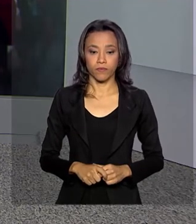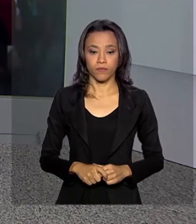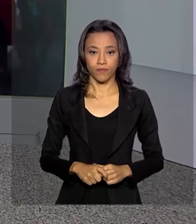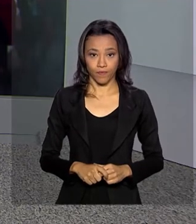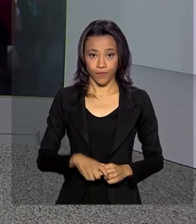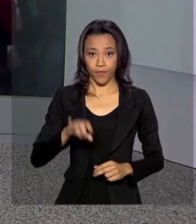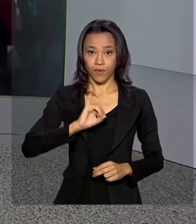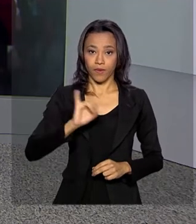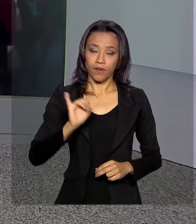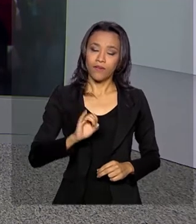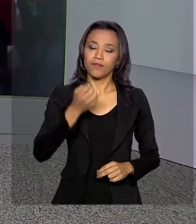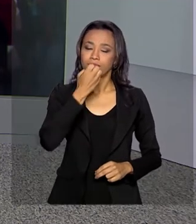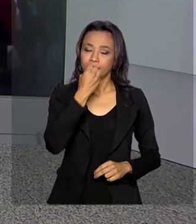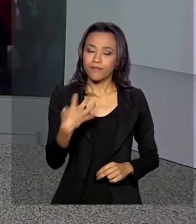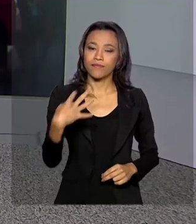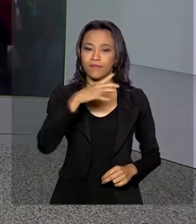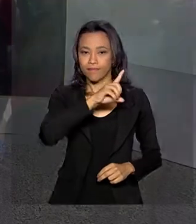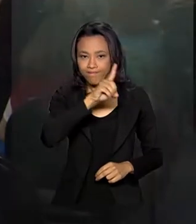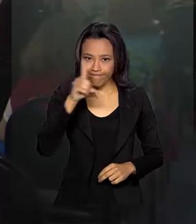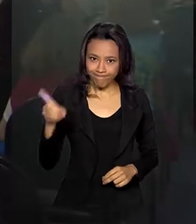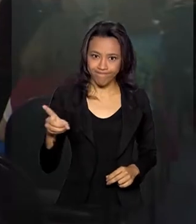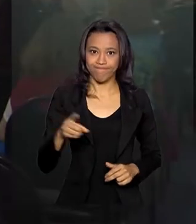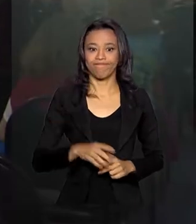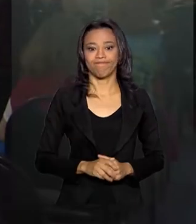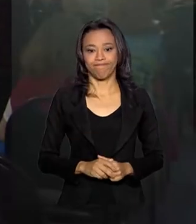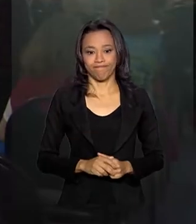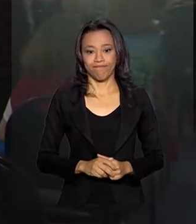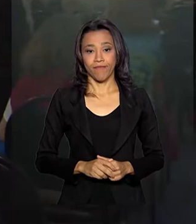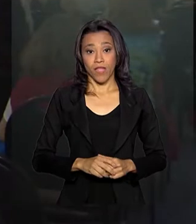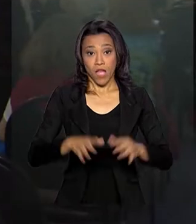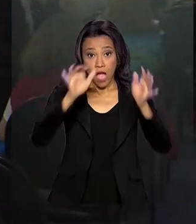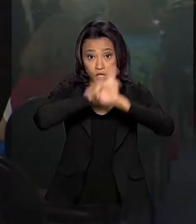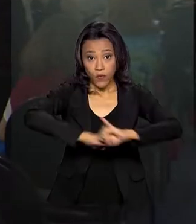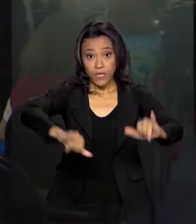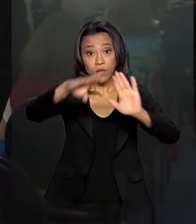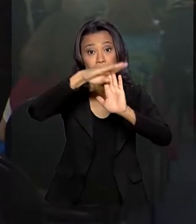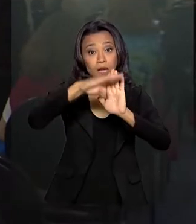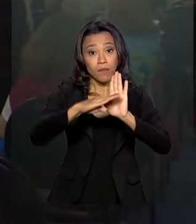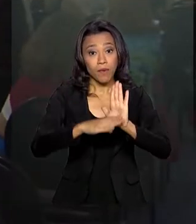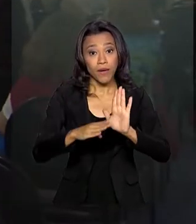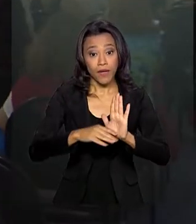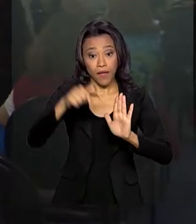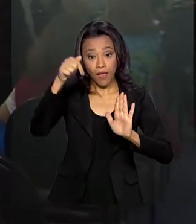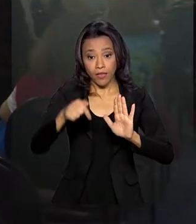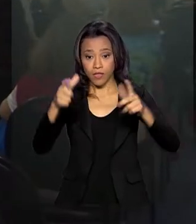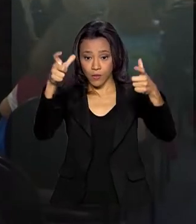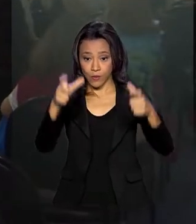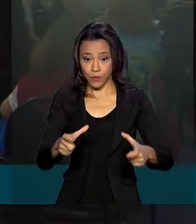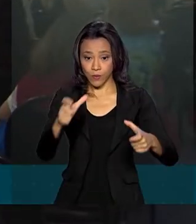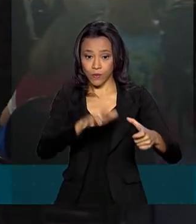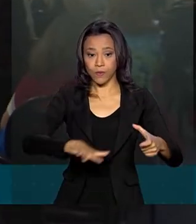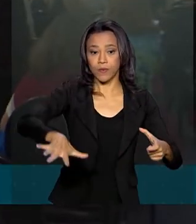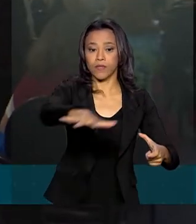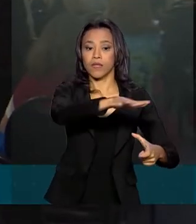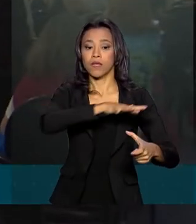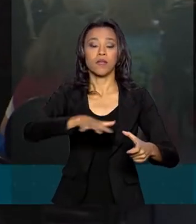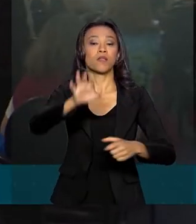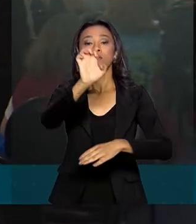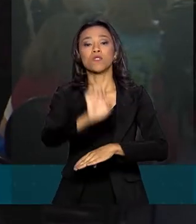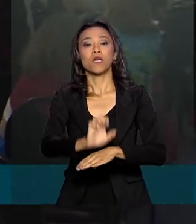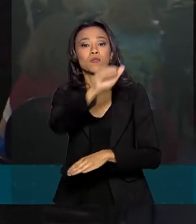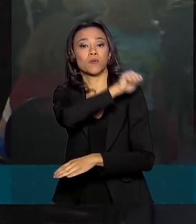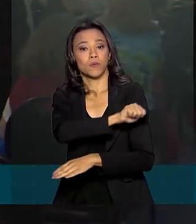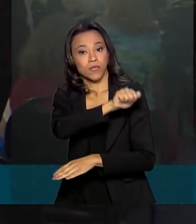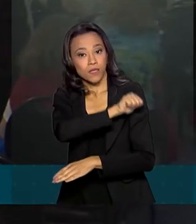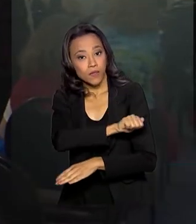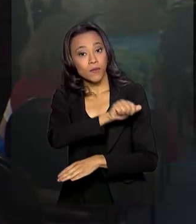Olá Renata, bom dia. O lançamento da campanha acontece nesse centro de convenções no Rio de Janeiro e